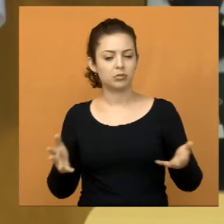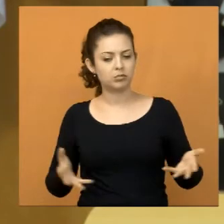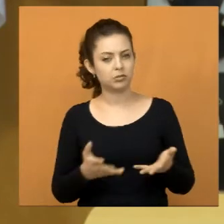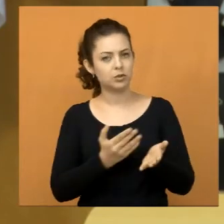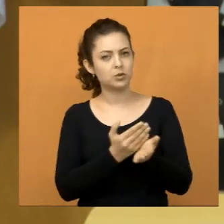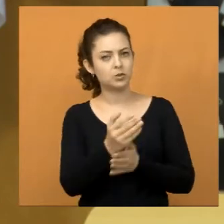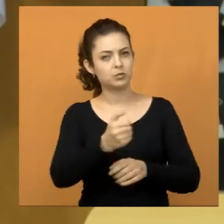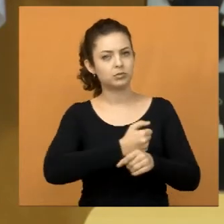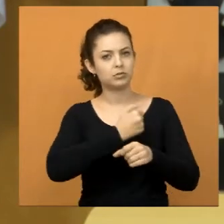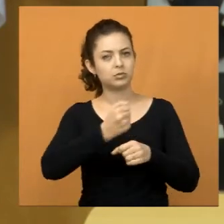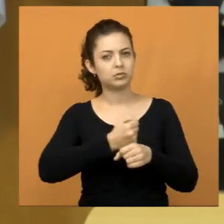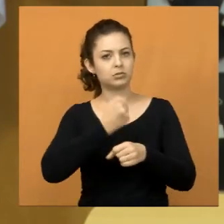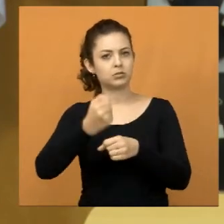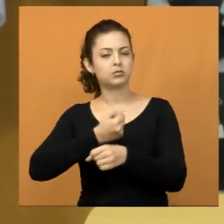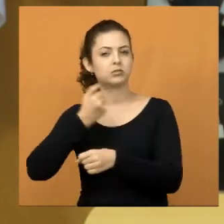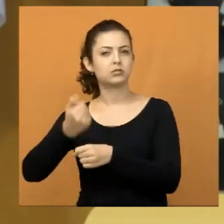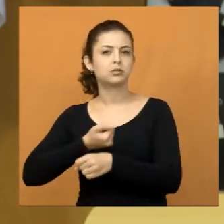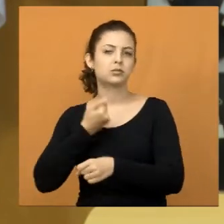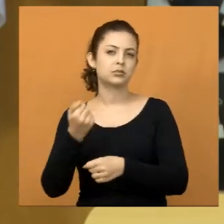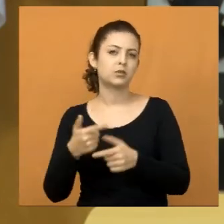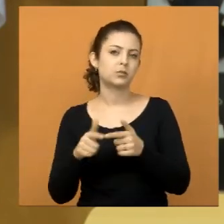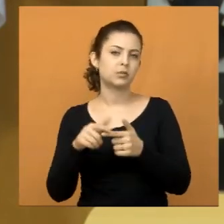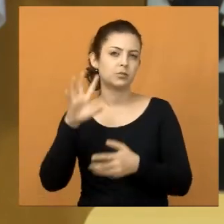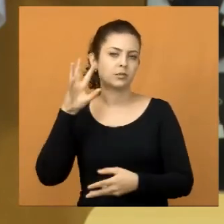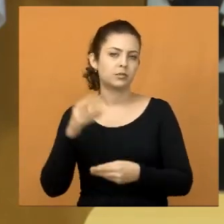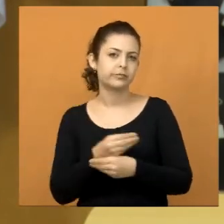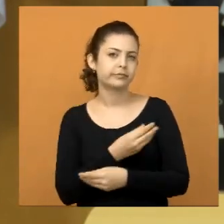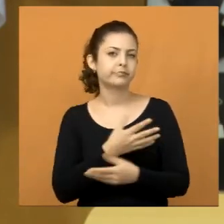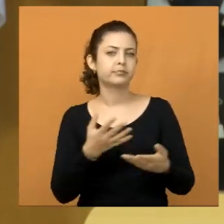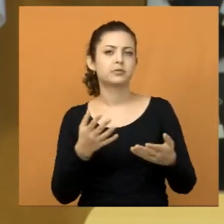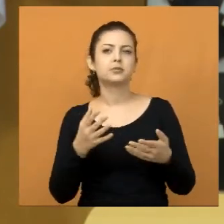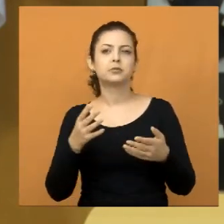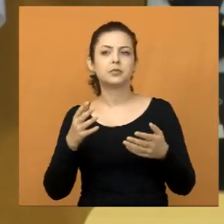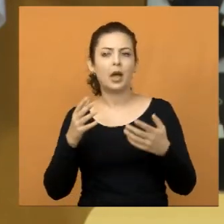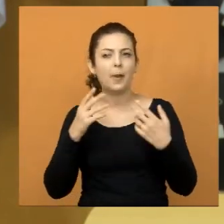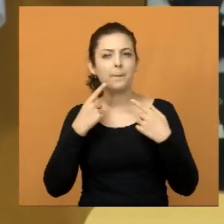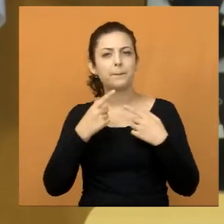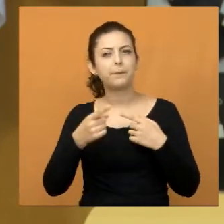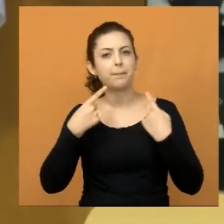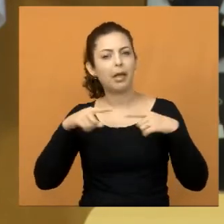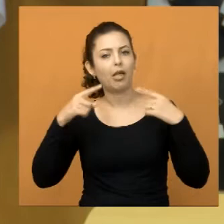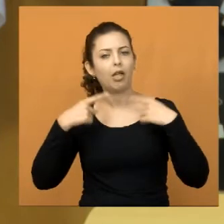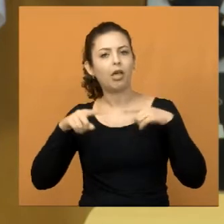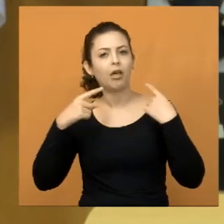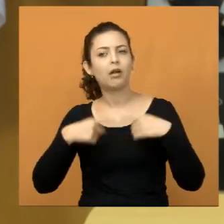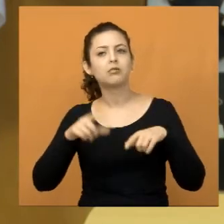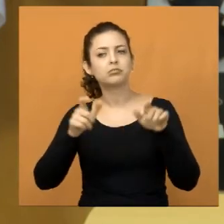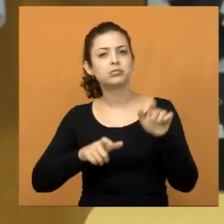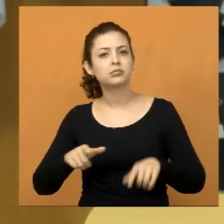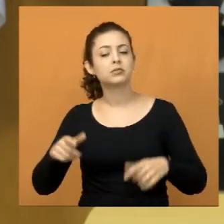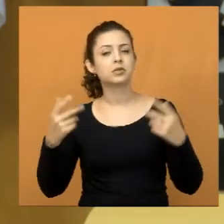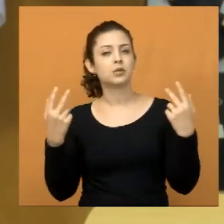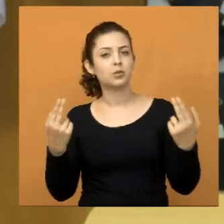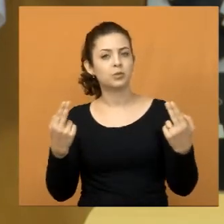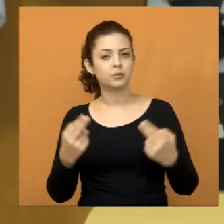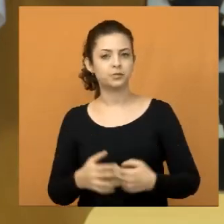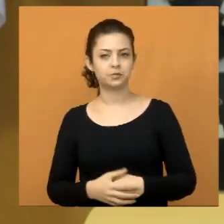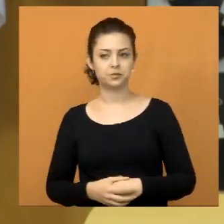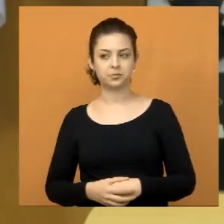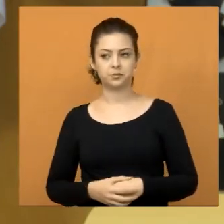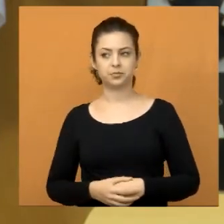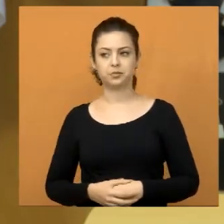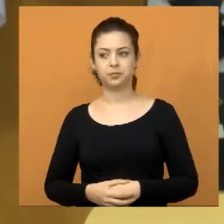a mão na obra para poder sanar esses problemas tão reivindicados no Jardim Paraíso e no Cidade de Salvador também.